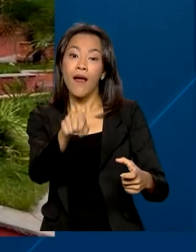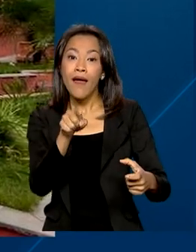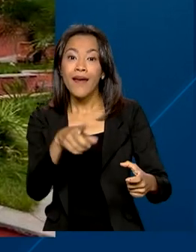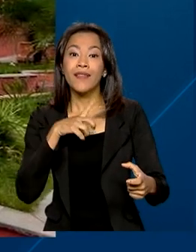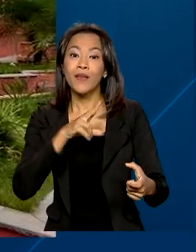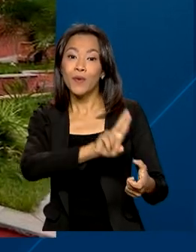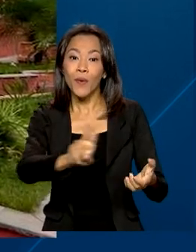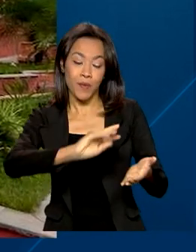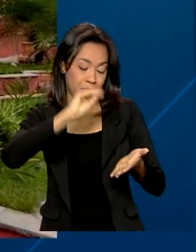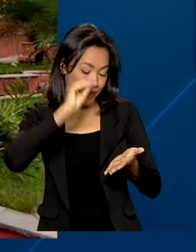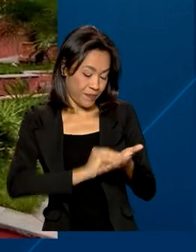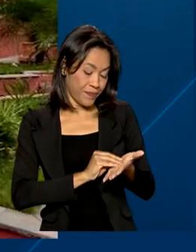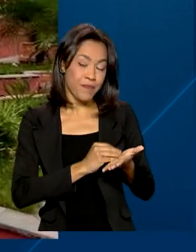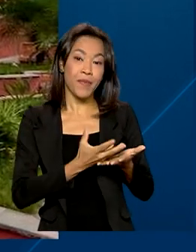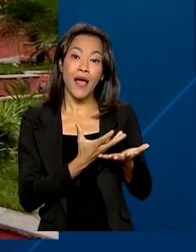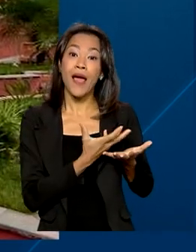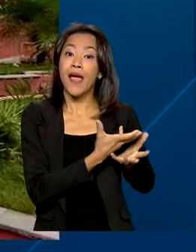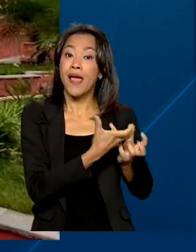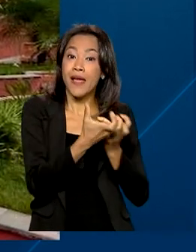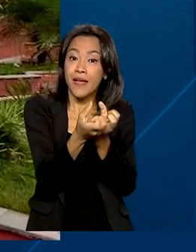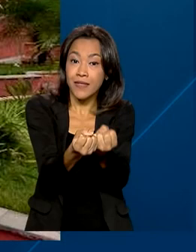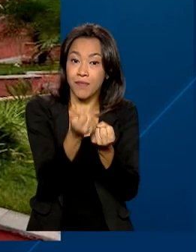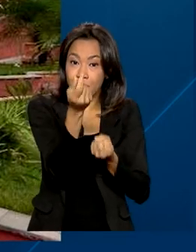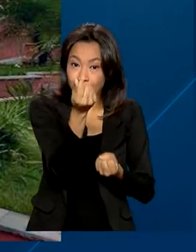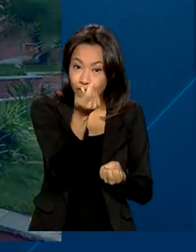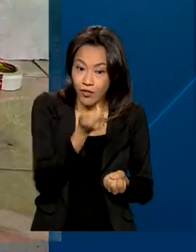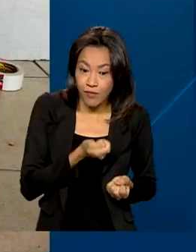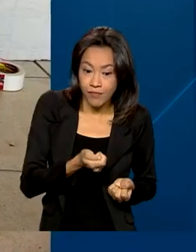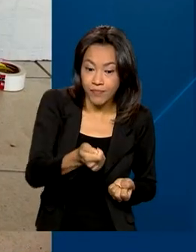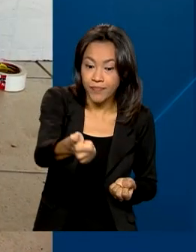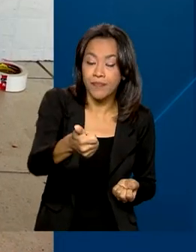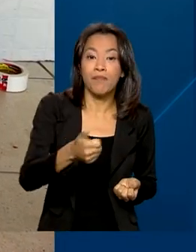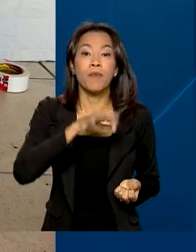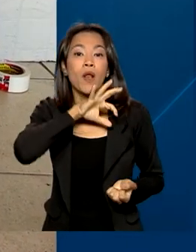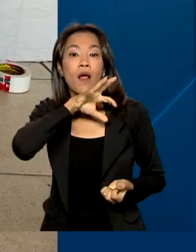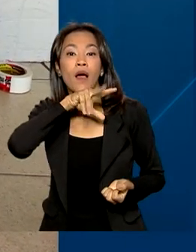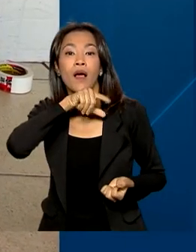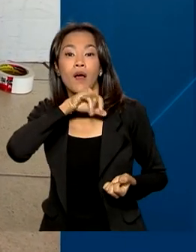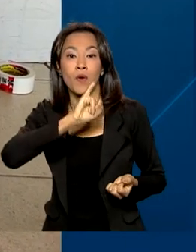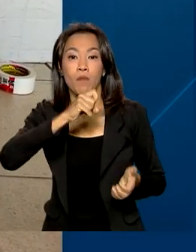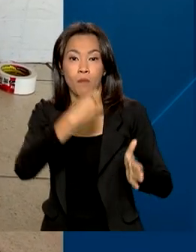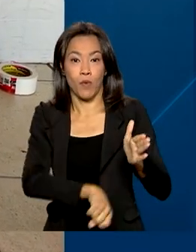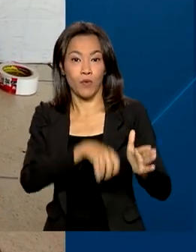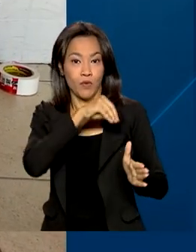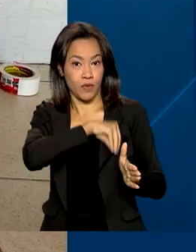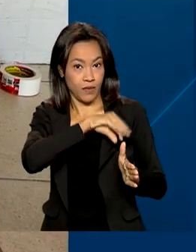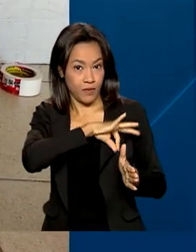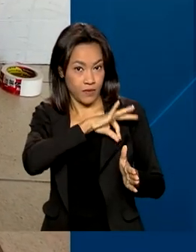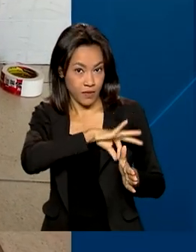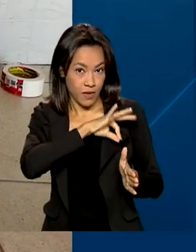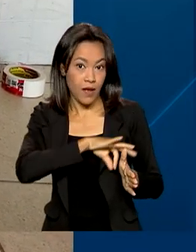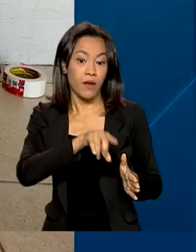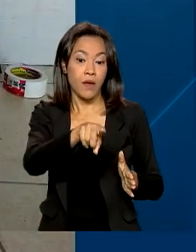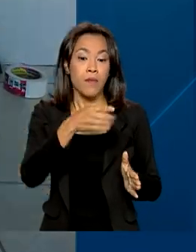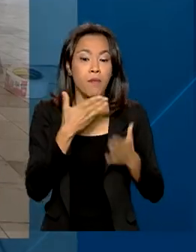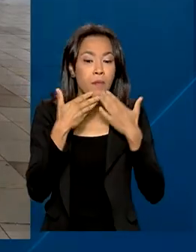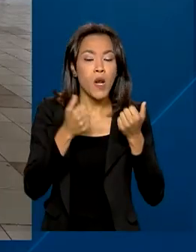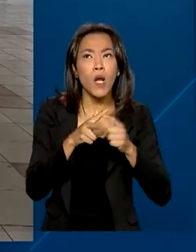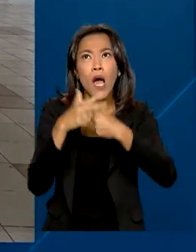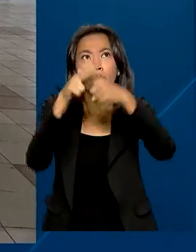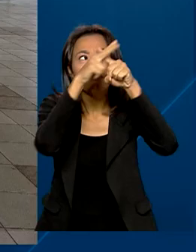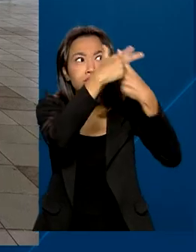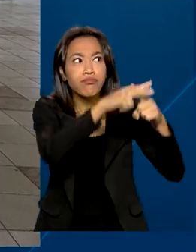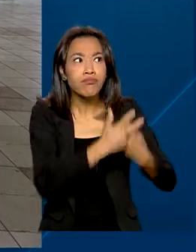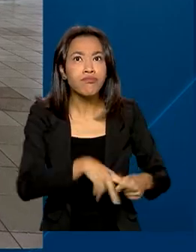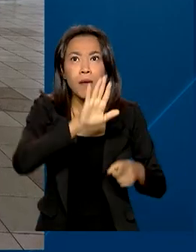cadastradas para receber doações via imposto de renda. Os recursos têm ajudado a melhorar a infraestrutura do local e a